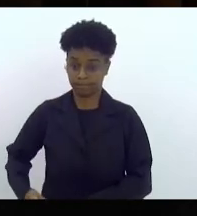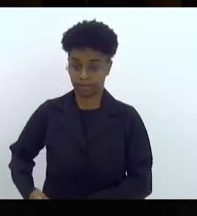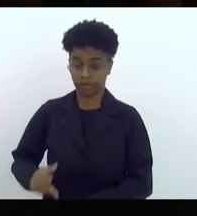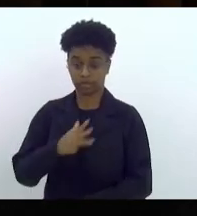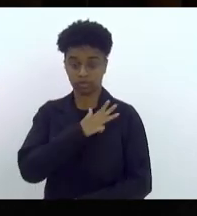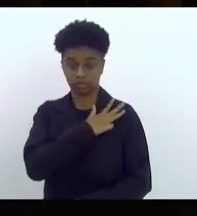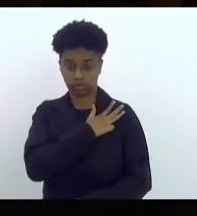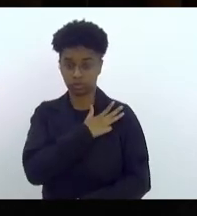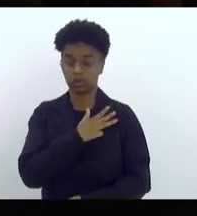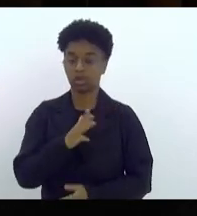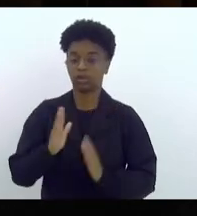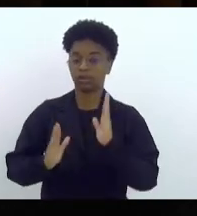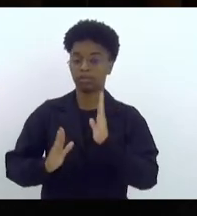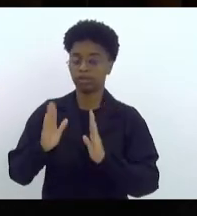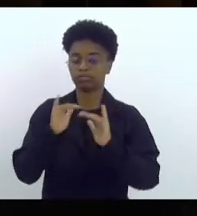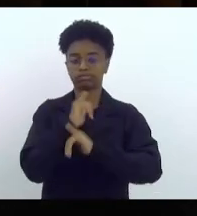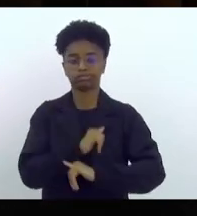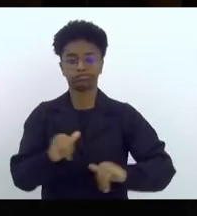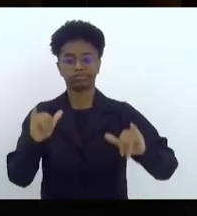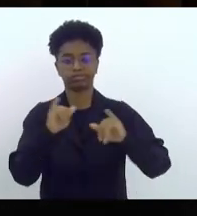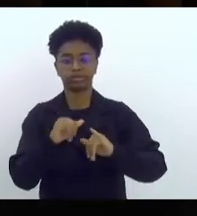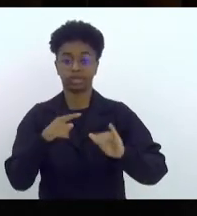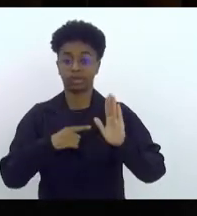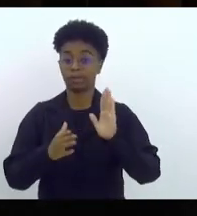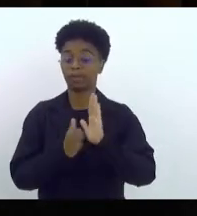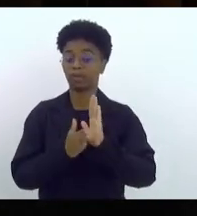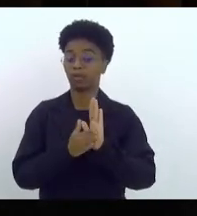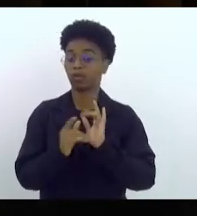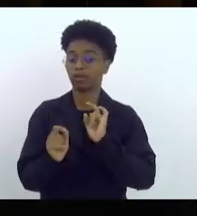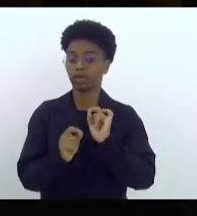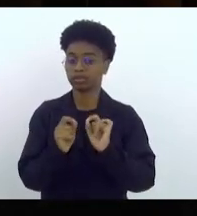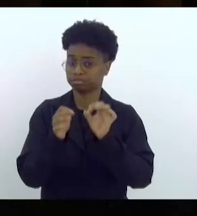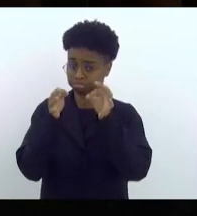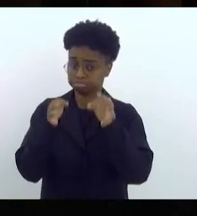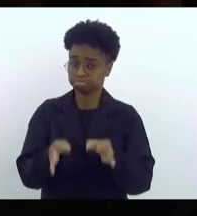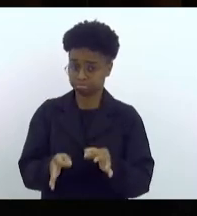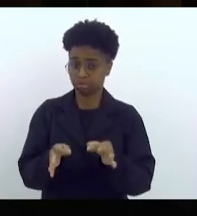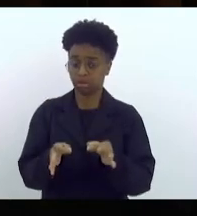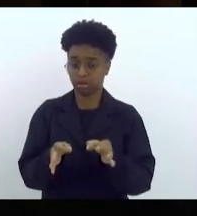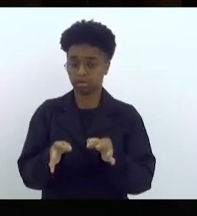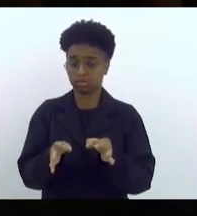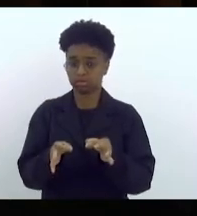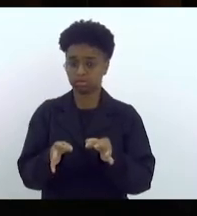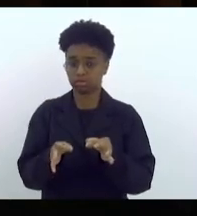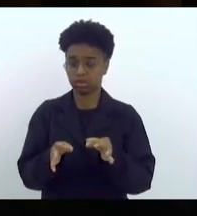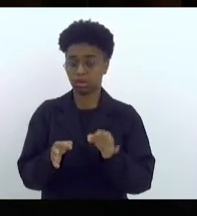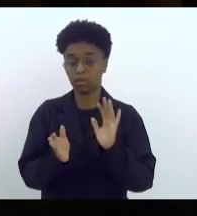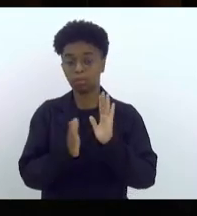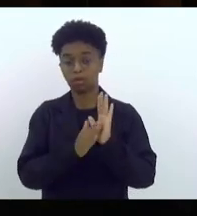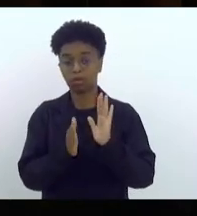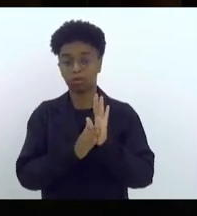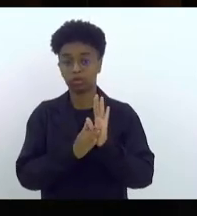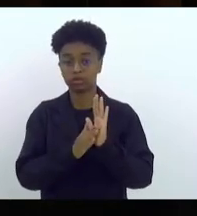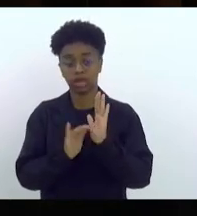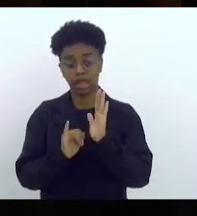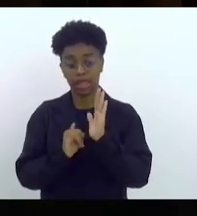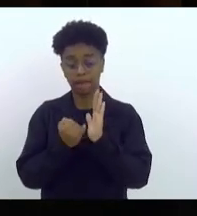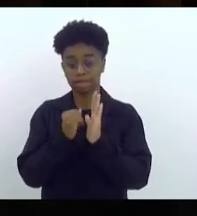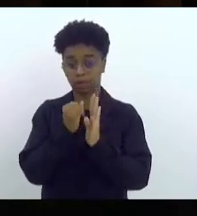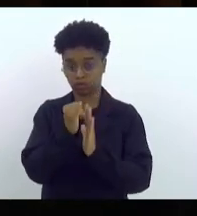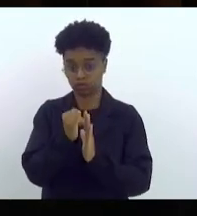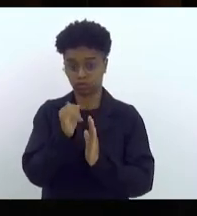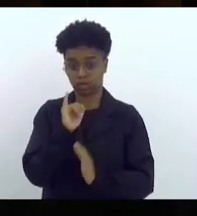campanha, propôs justa e corretamente que o imposto de